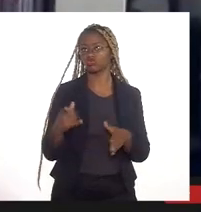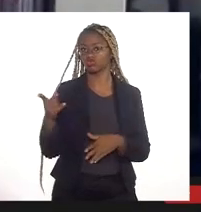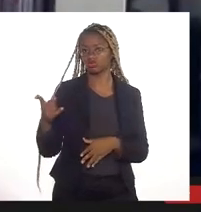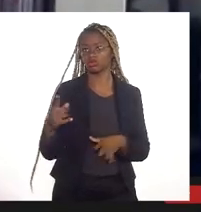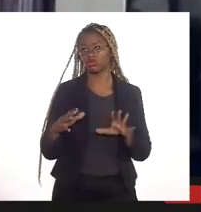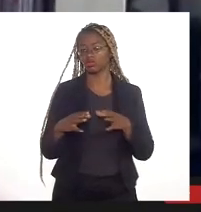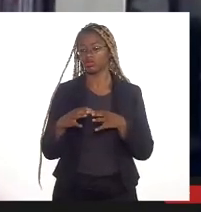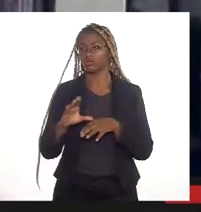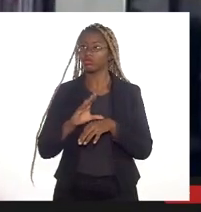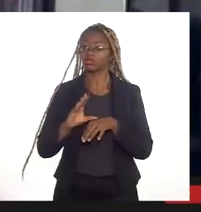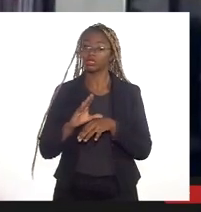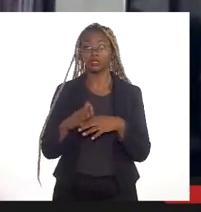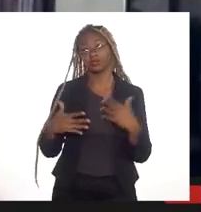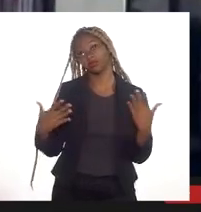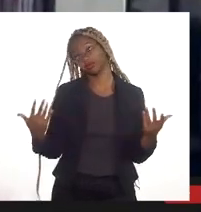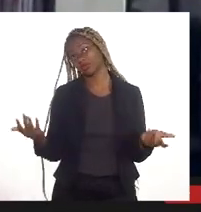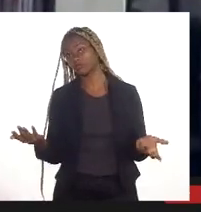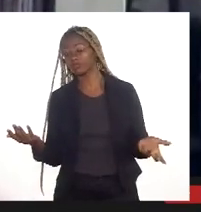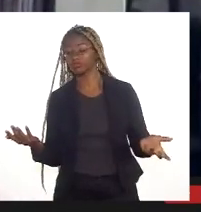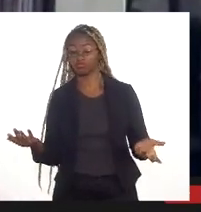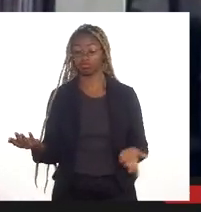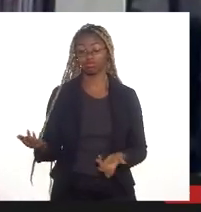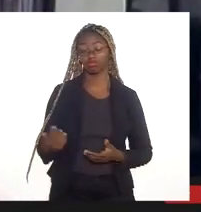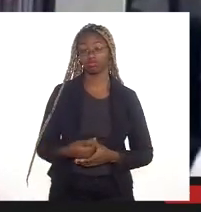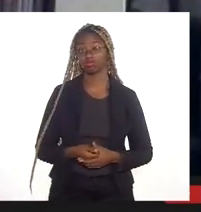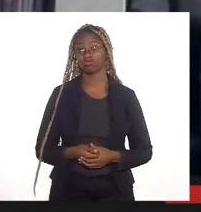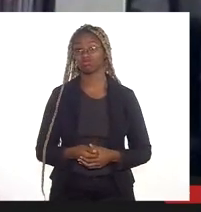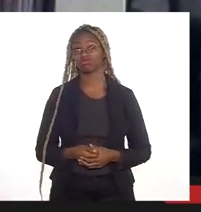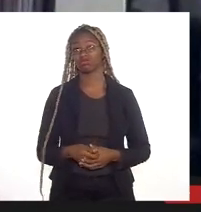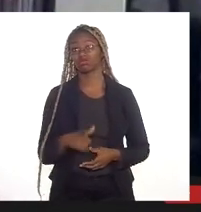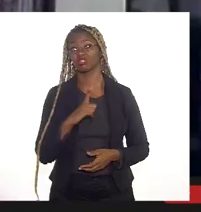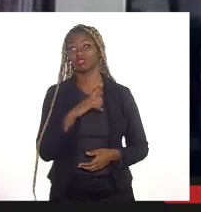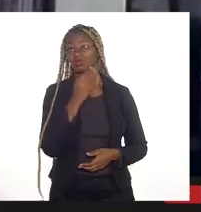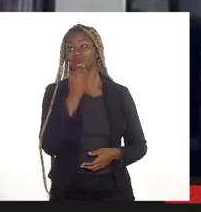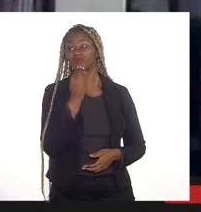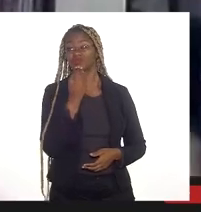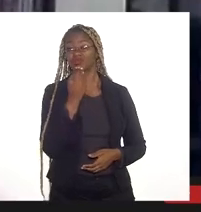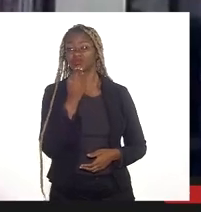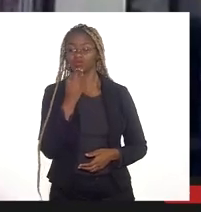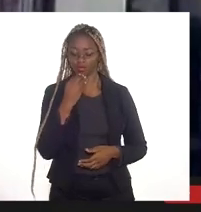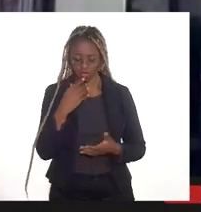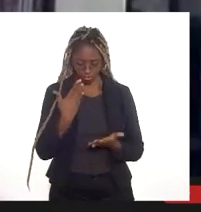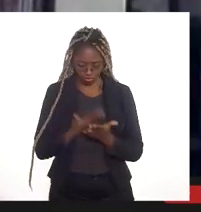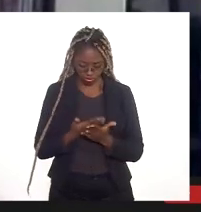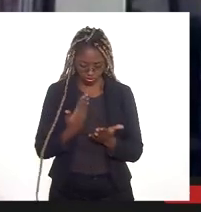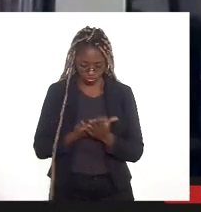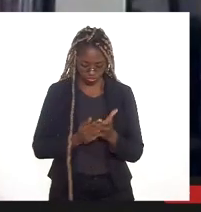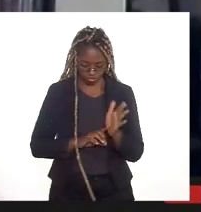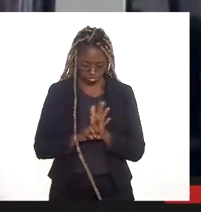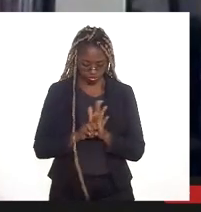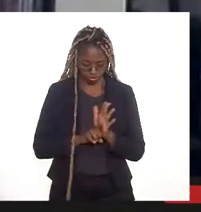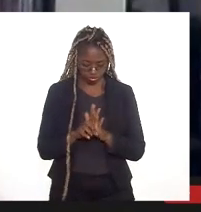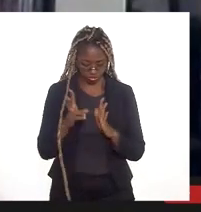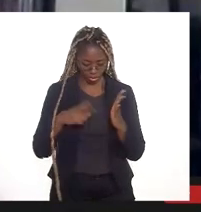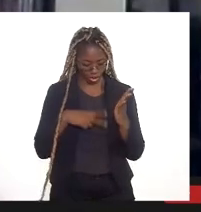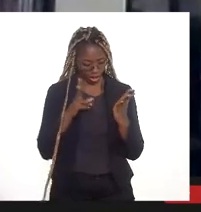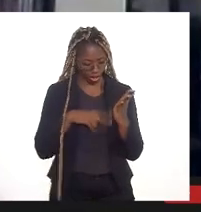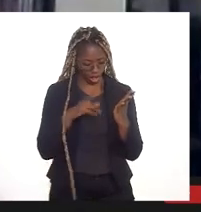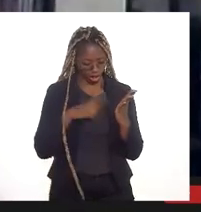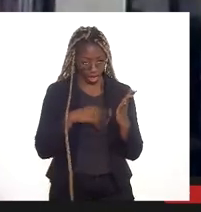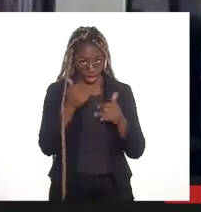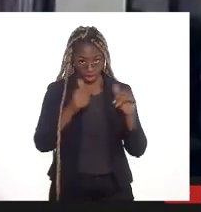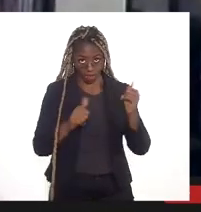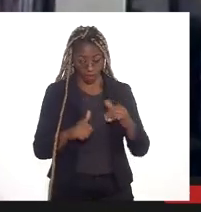comissão, então, pelo menos, vamos ter a oportunidade de nos debruçar em cima dele, fazer uma